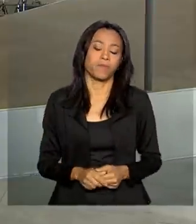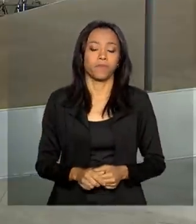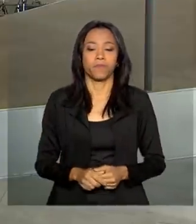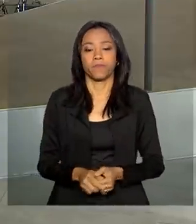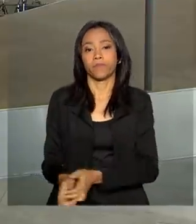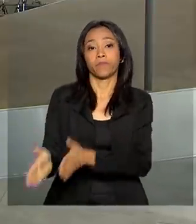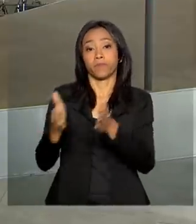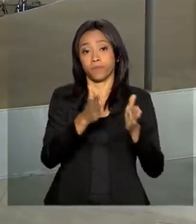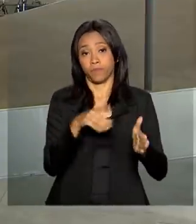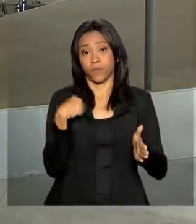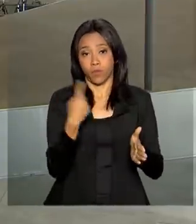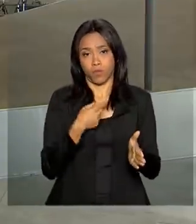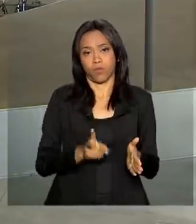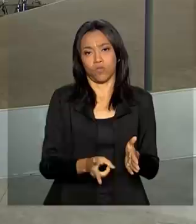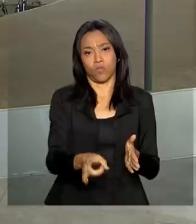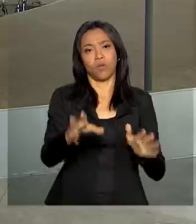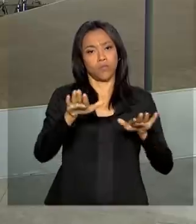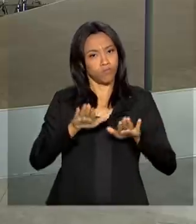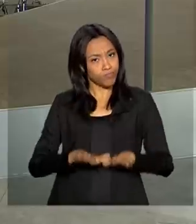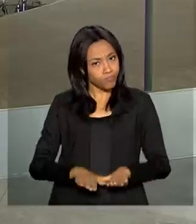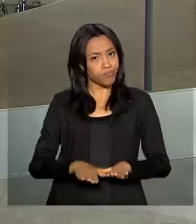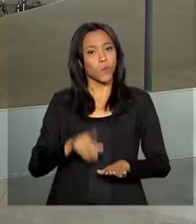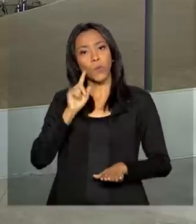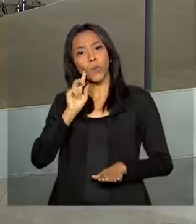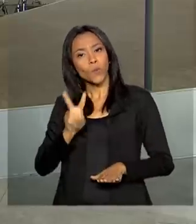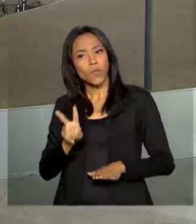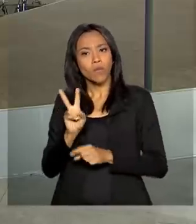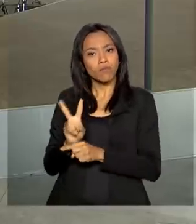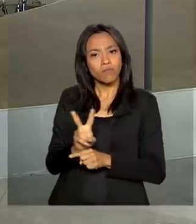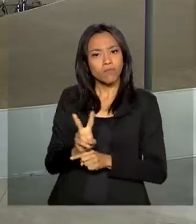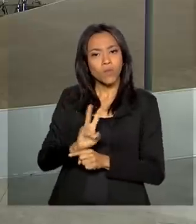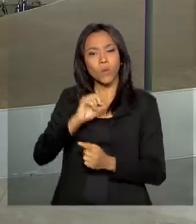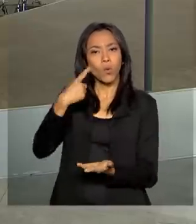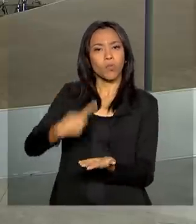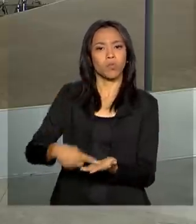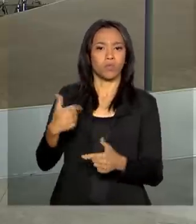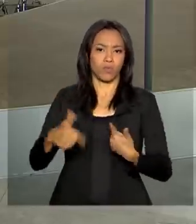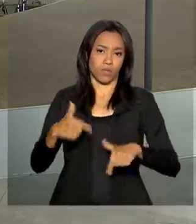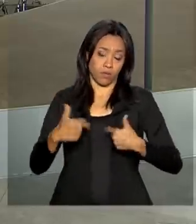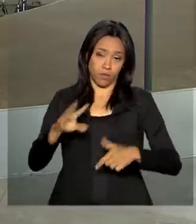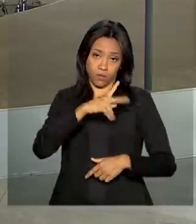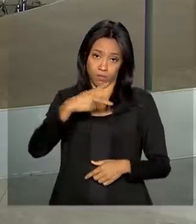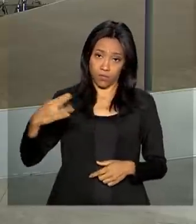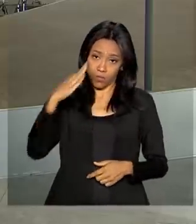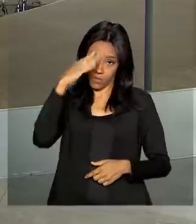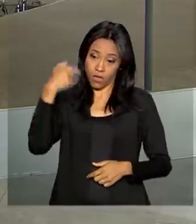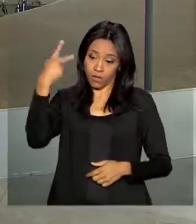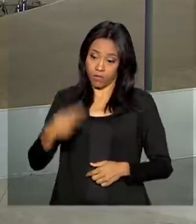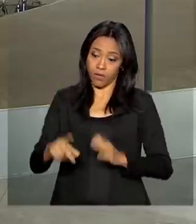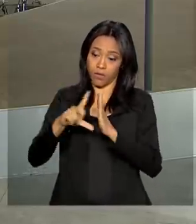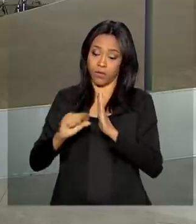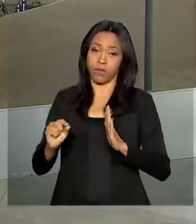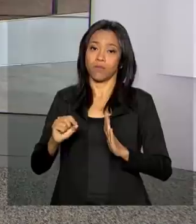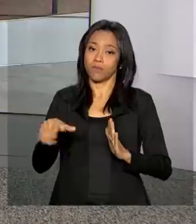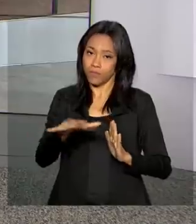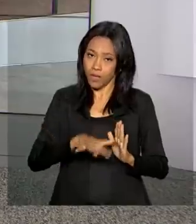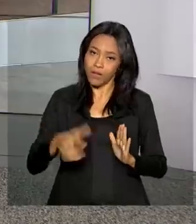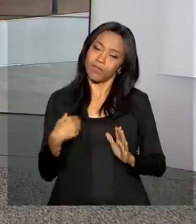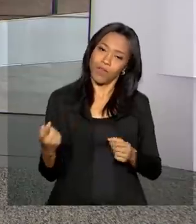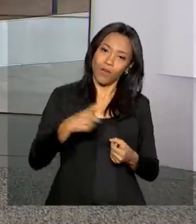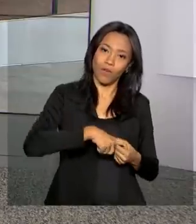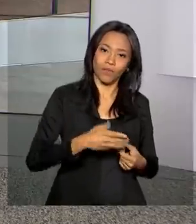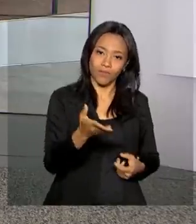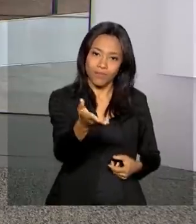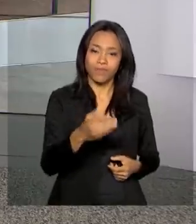E nós continuamos por aqui acompanhando a agenda do presidente Jair Bolsonaro no Palácio do Planalto. E eu volto com você no estúdio, Roberto. Tá